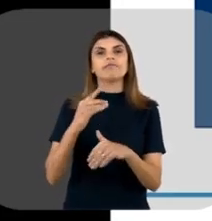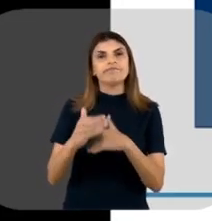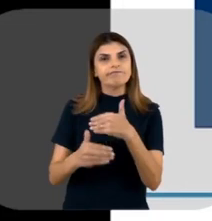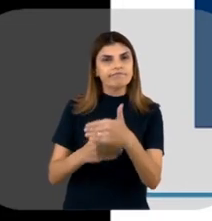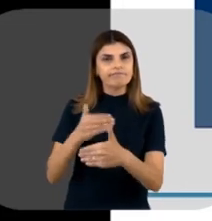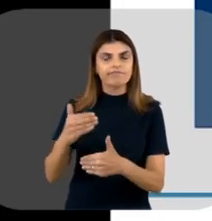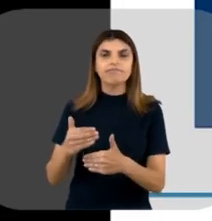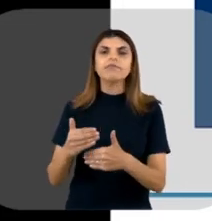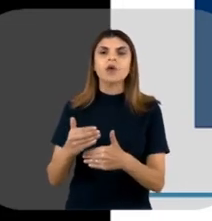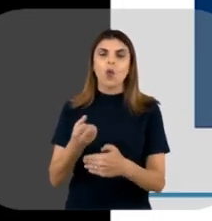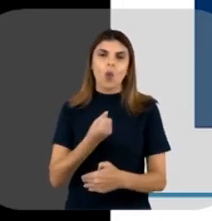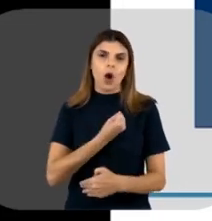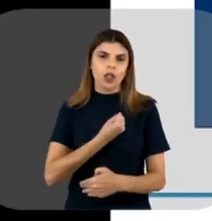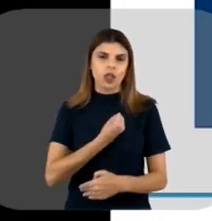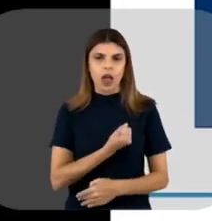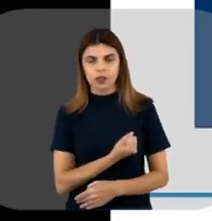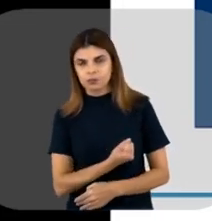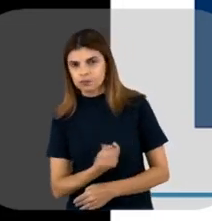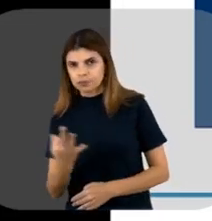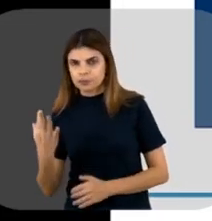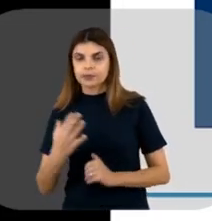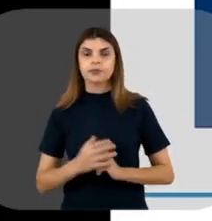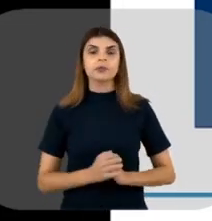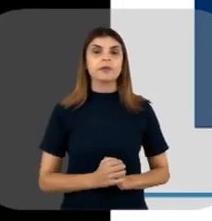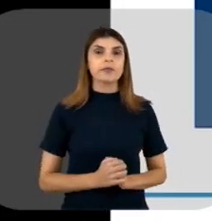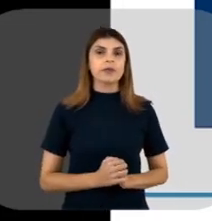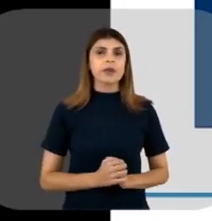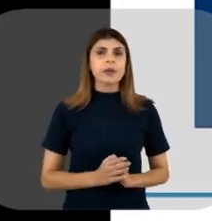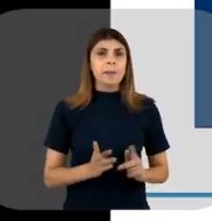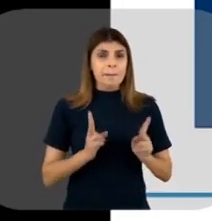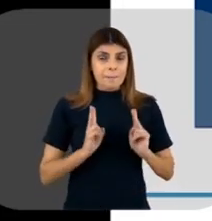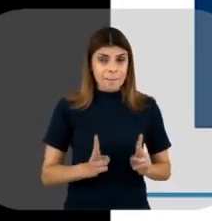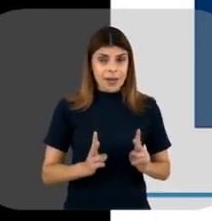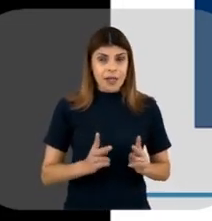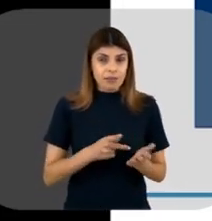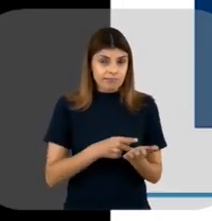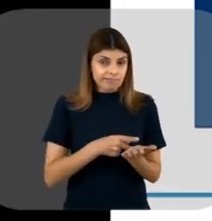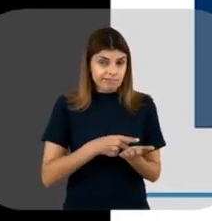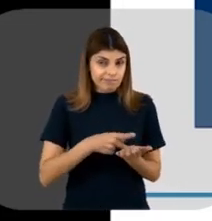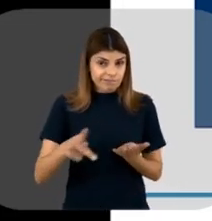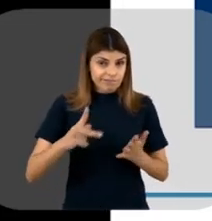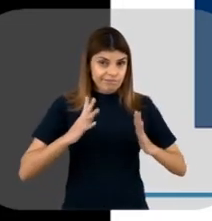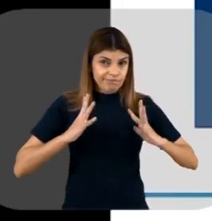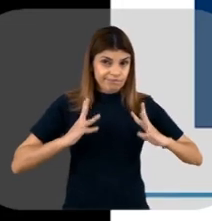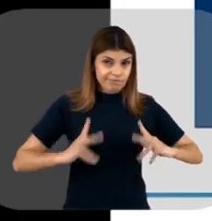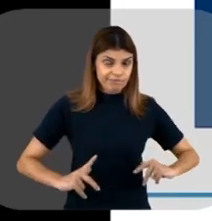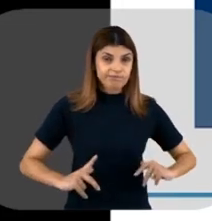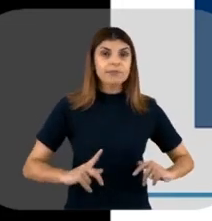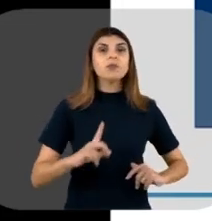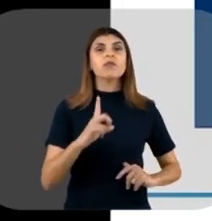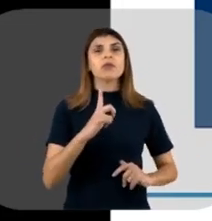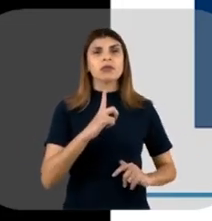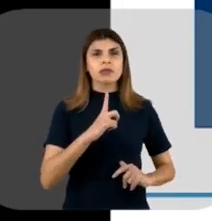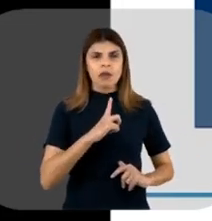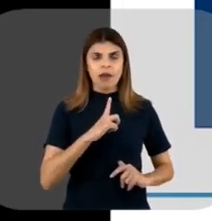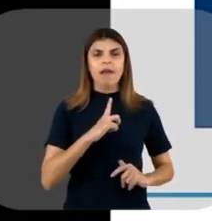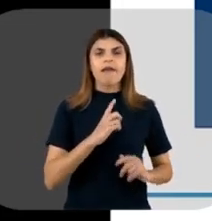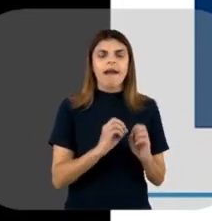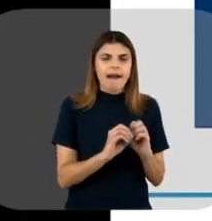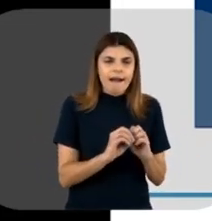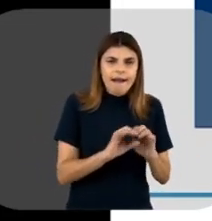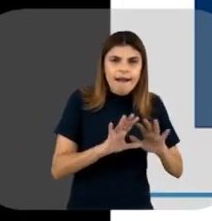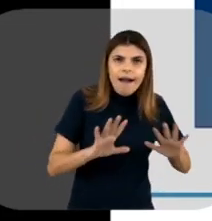para o bioreator, que é uma produção em larga escala, né? Dentro das etapas de purificação, a gente tem a clarificação,